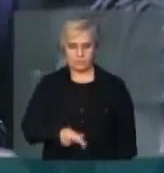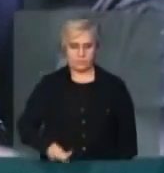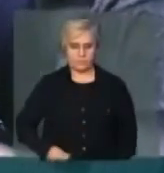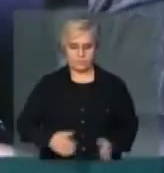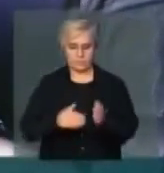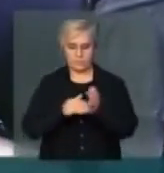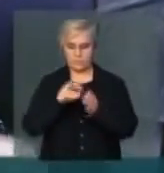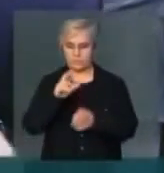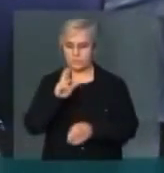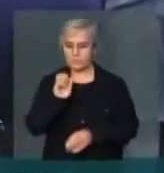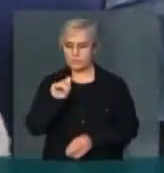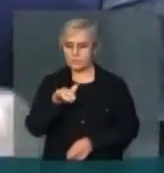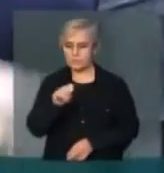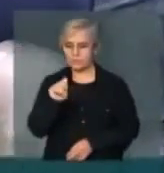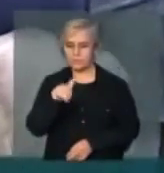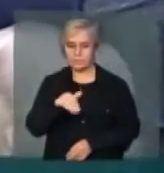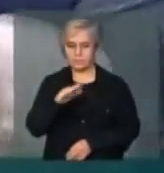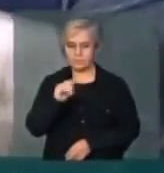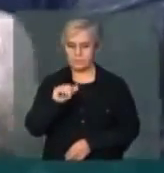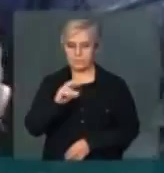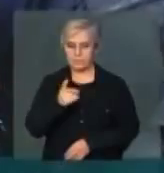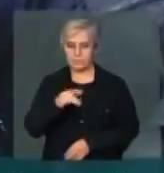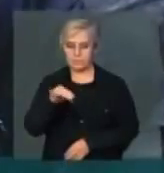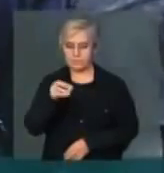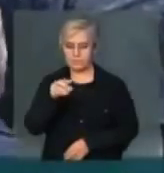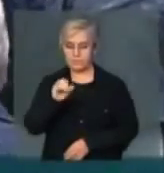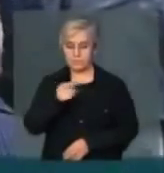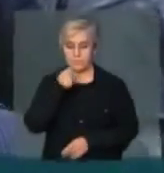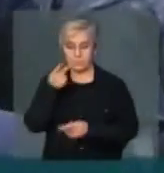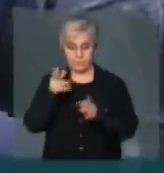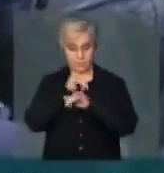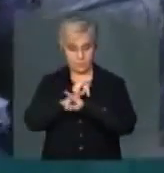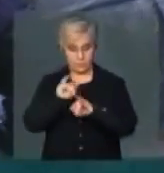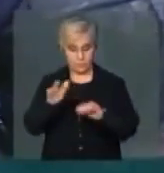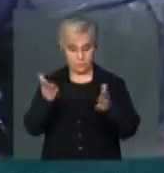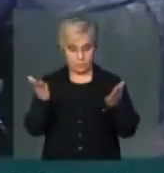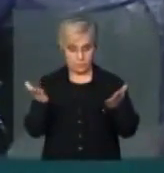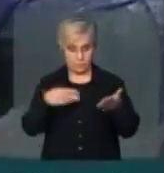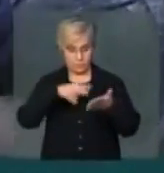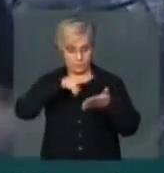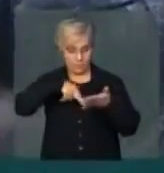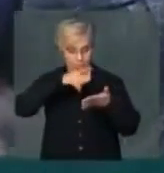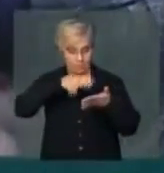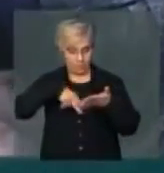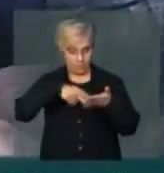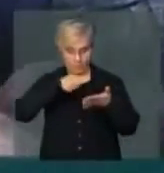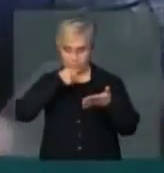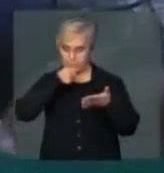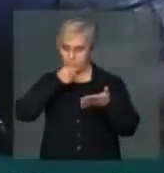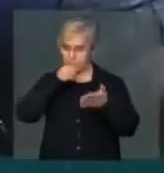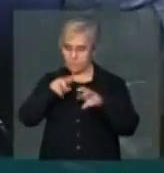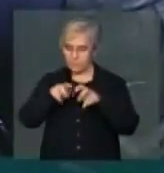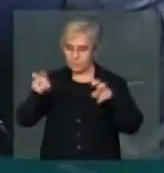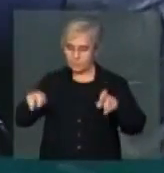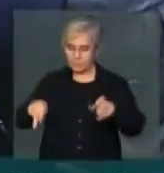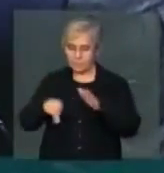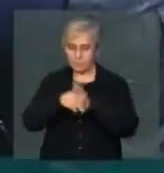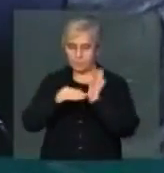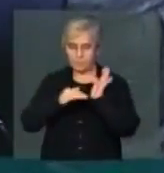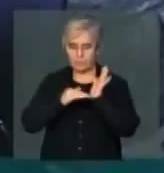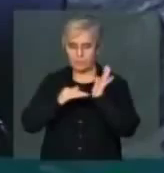Senado, Renan Calheiros, acaba de emitir uma nota, eu fiz, lendo da tribuna, da mesa do Senado,